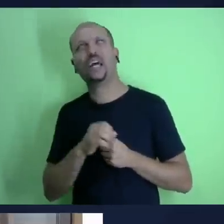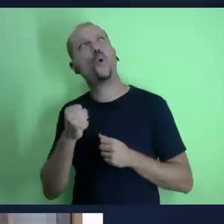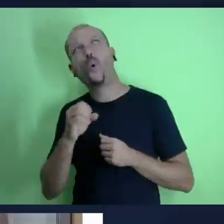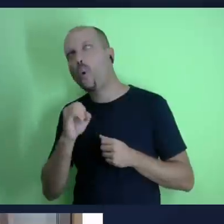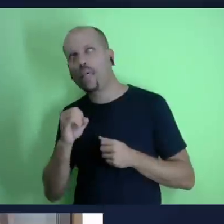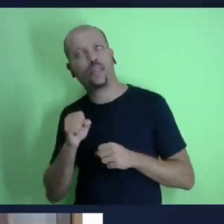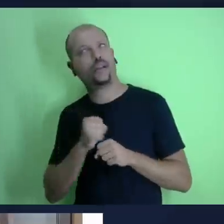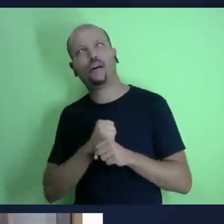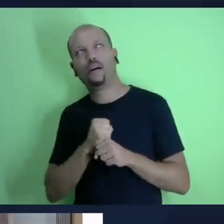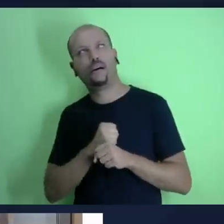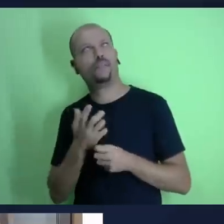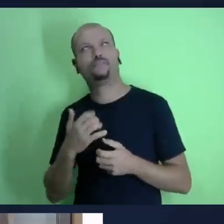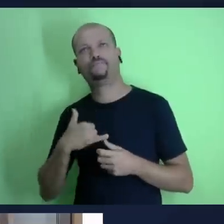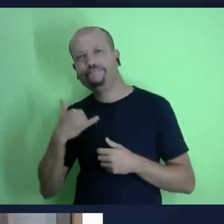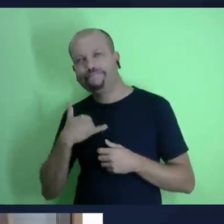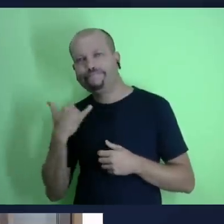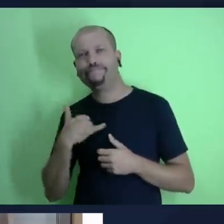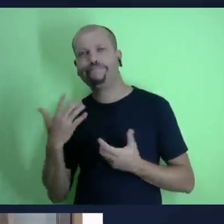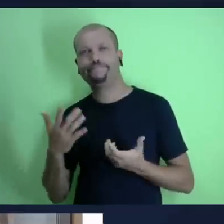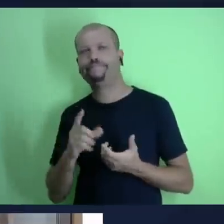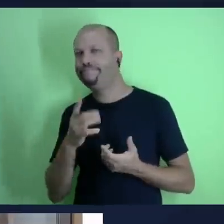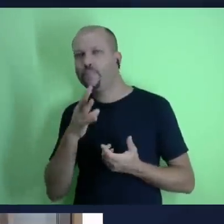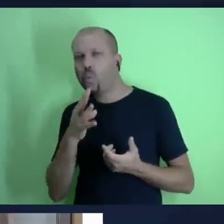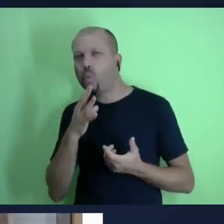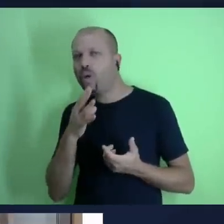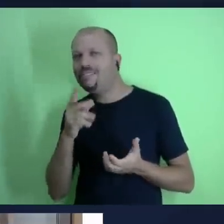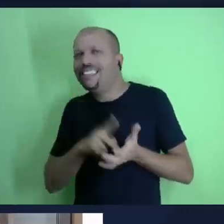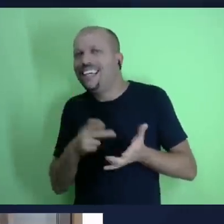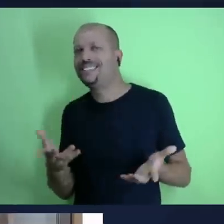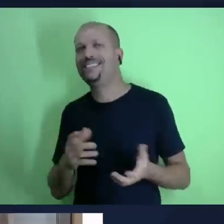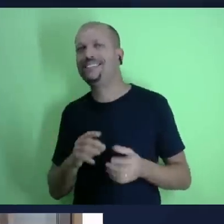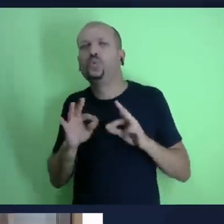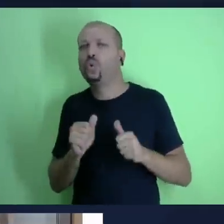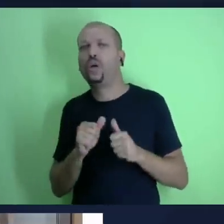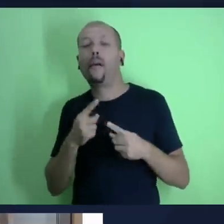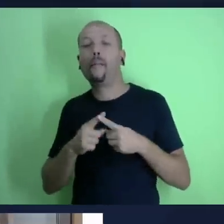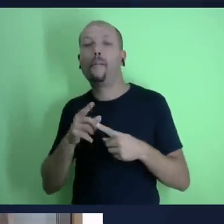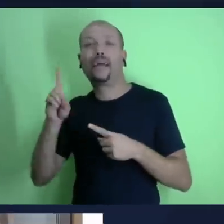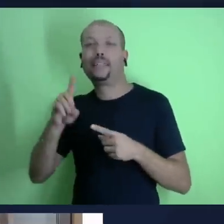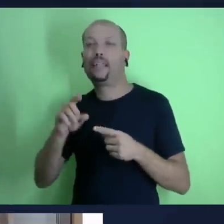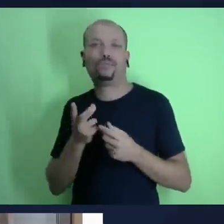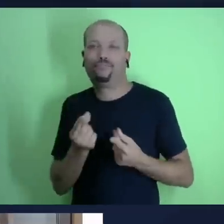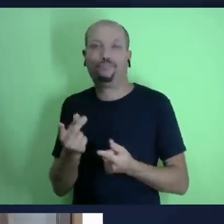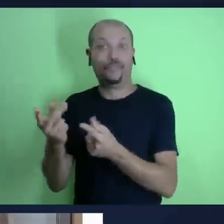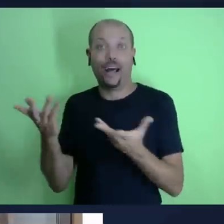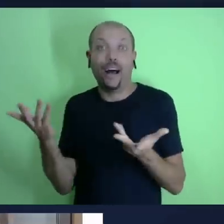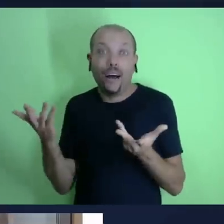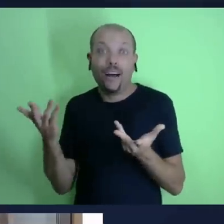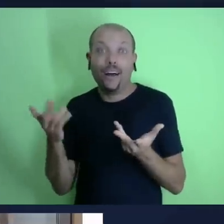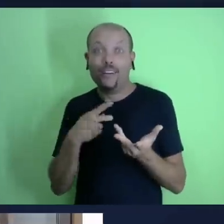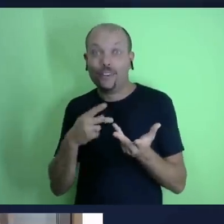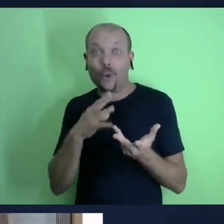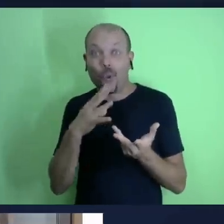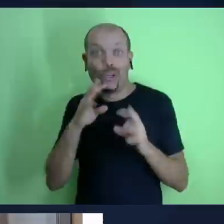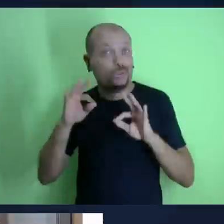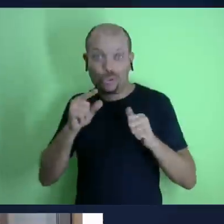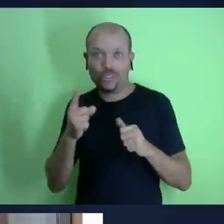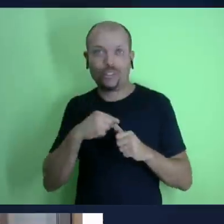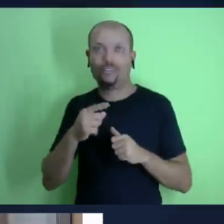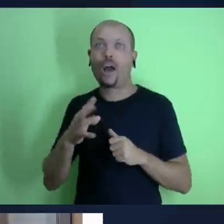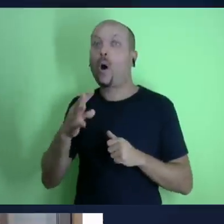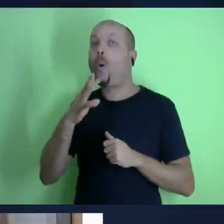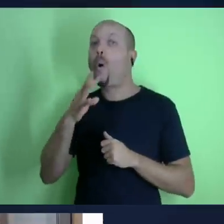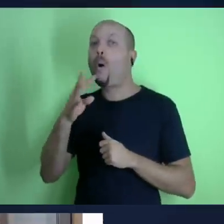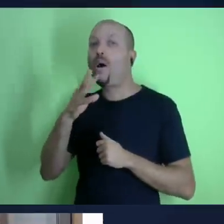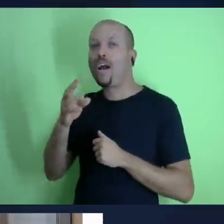então cada vez que você se aproxima de Deus você tem novas nuances novas revelações de quem é Deus e a gente vai ficando